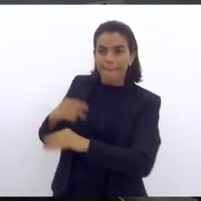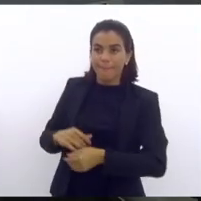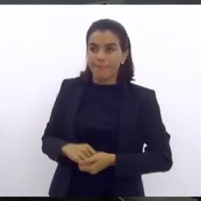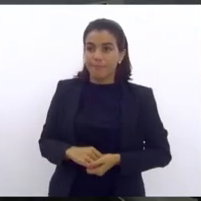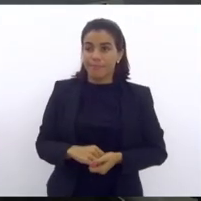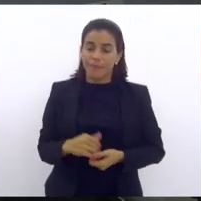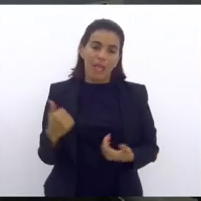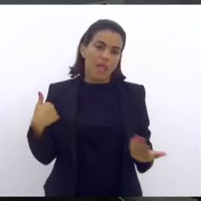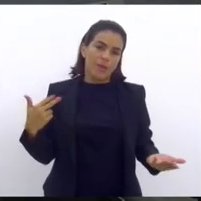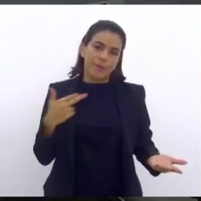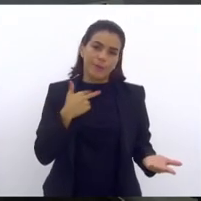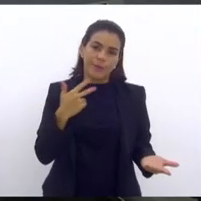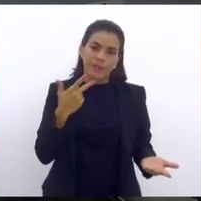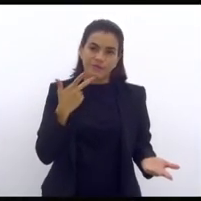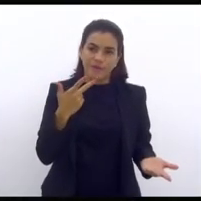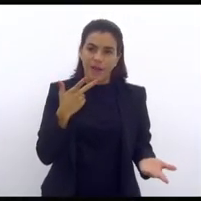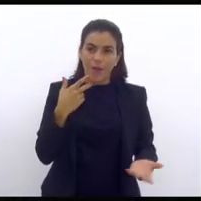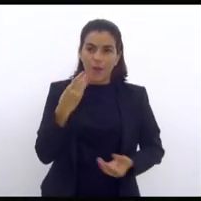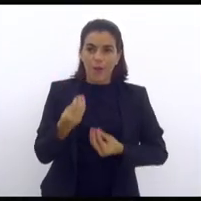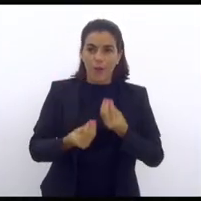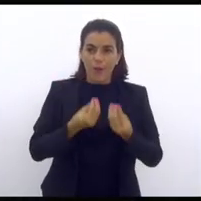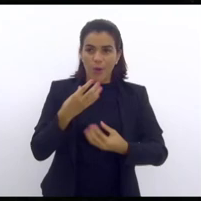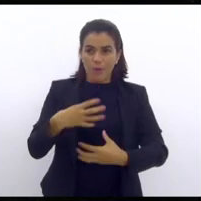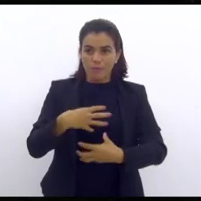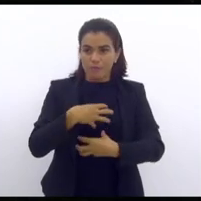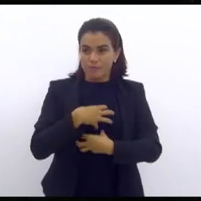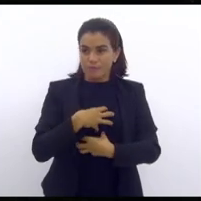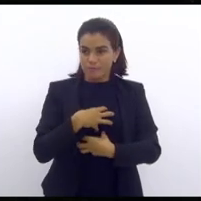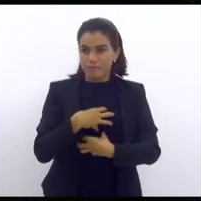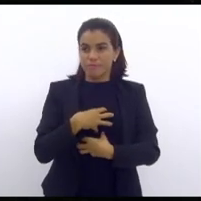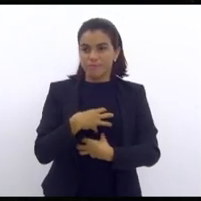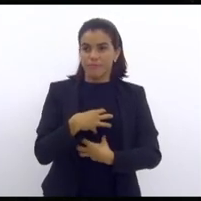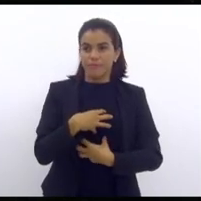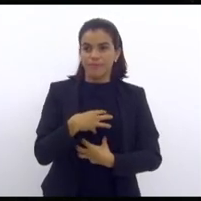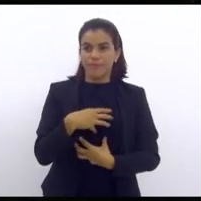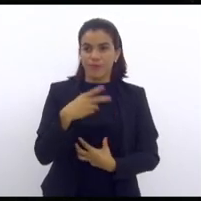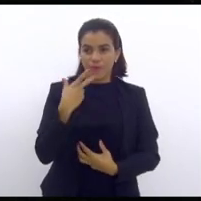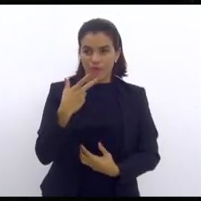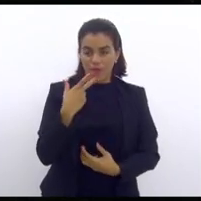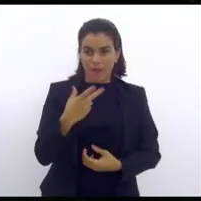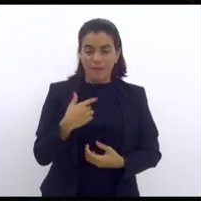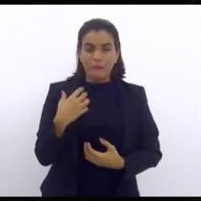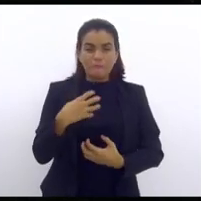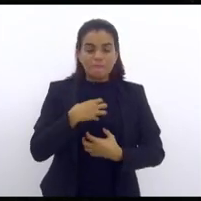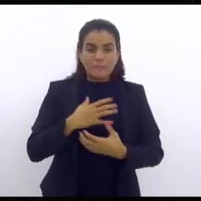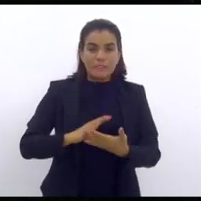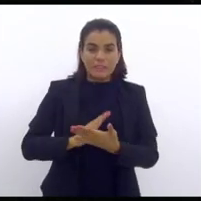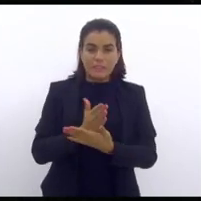Eu não posso falar como é que eu me senti escutando esse vídeo, então eu vou falar assim, eu fiquei indignada, né?